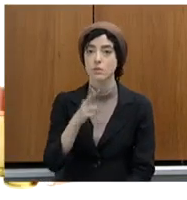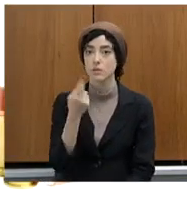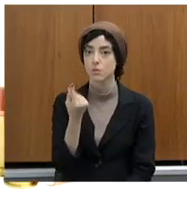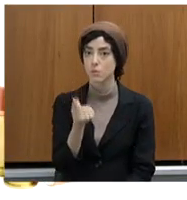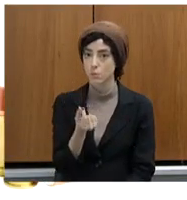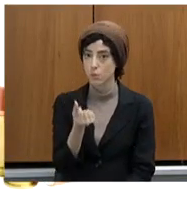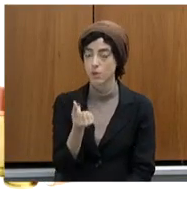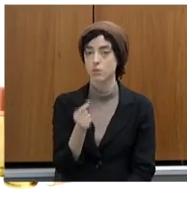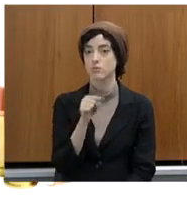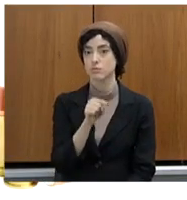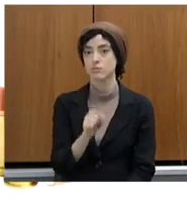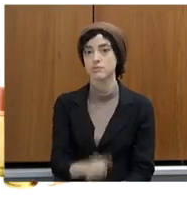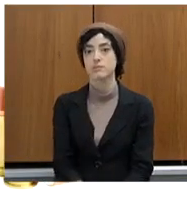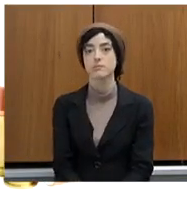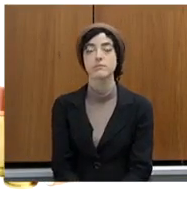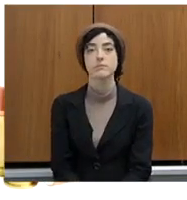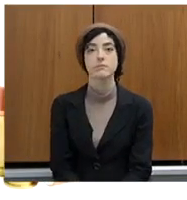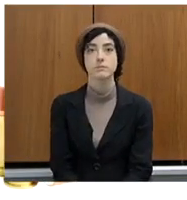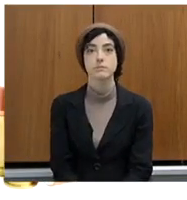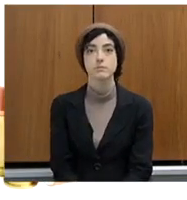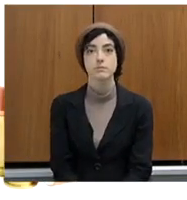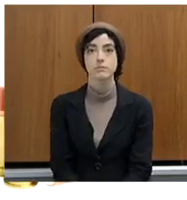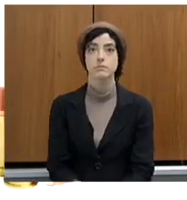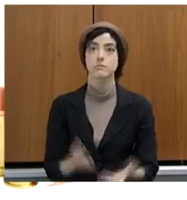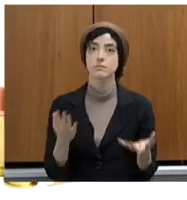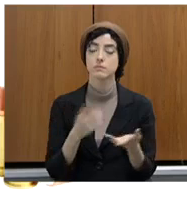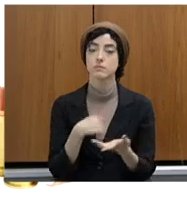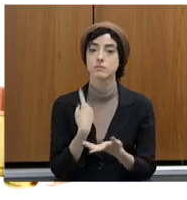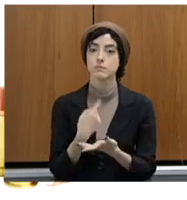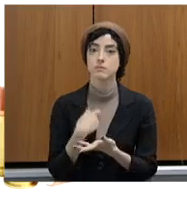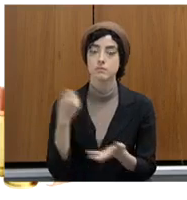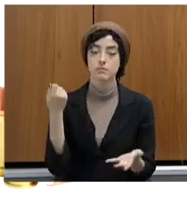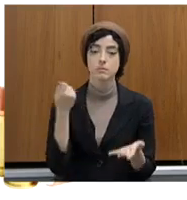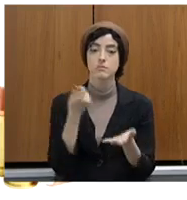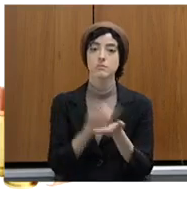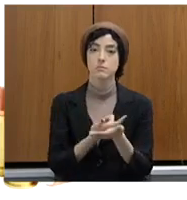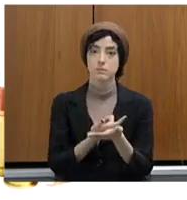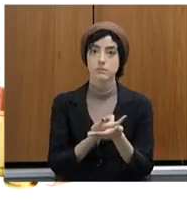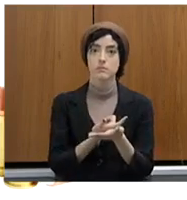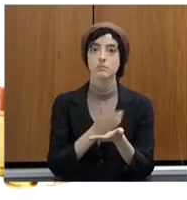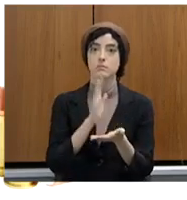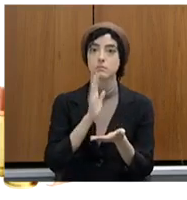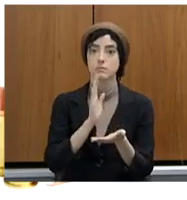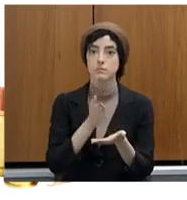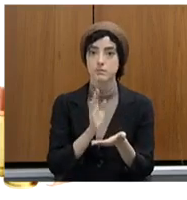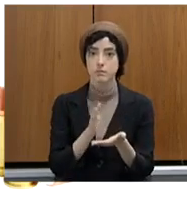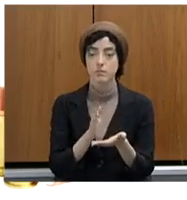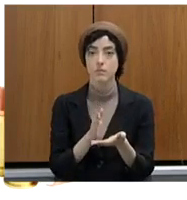Nós tivemos a aquisição de mais de 2.300 armamentos,